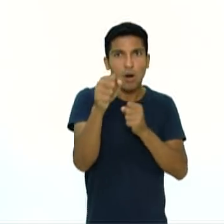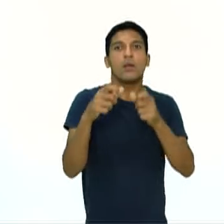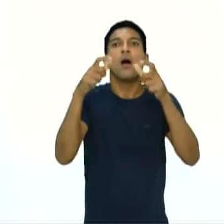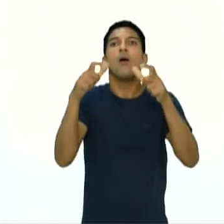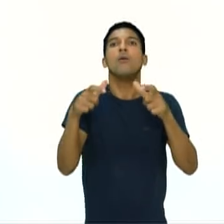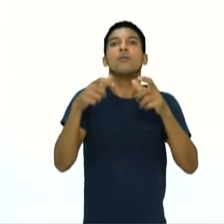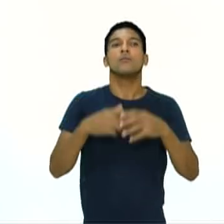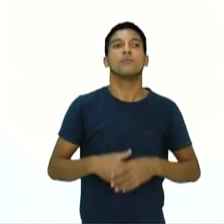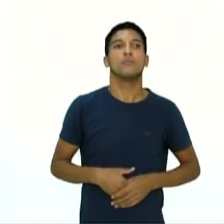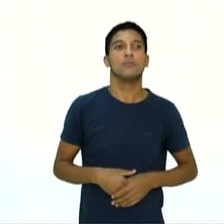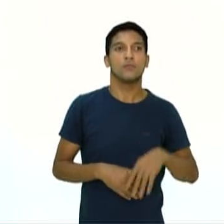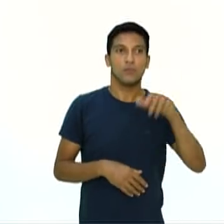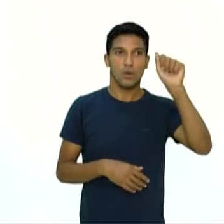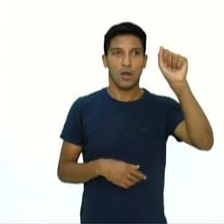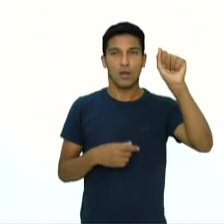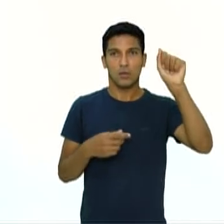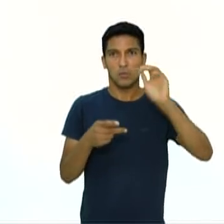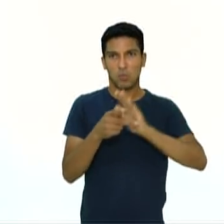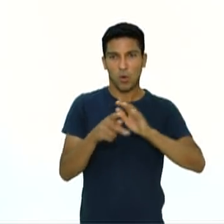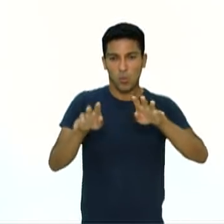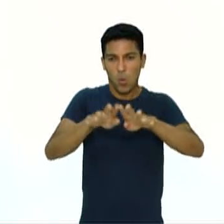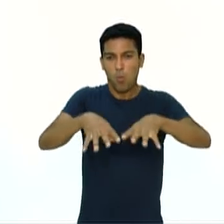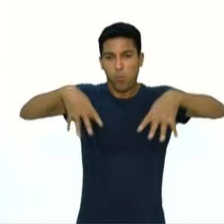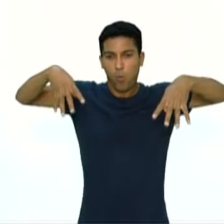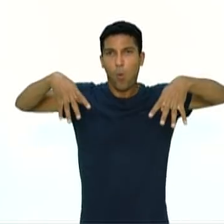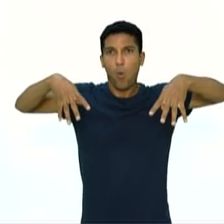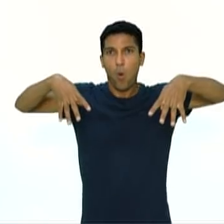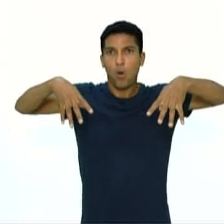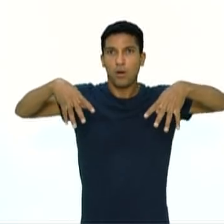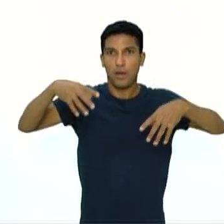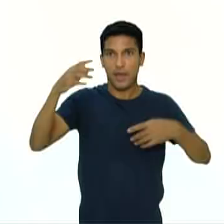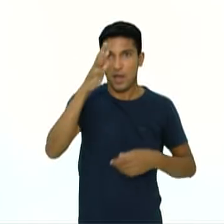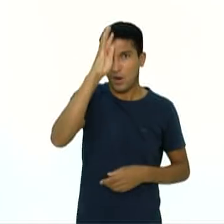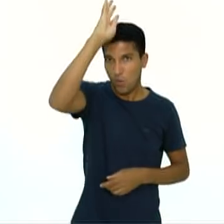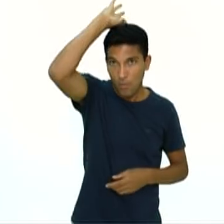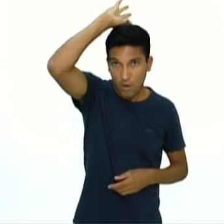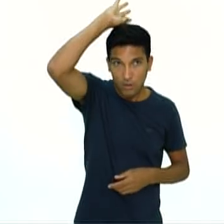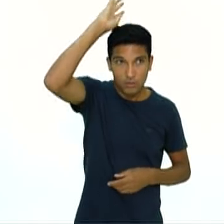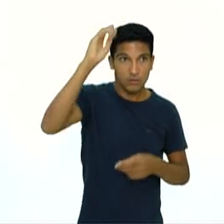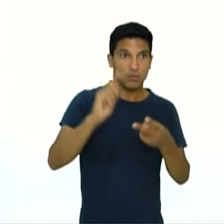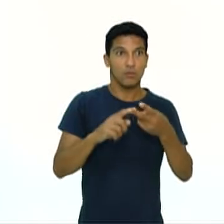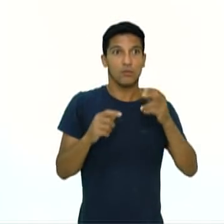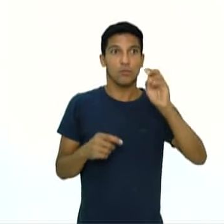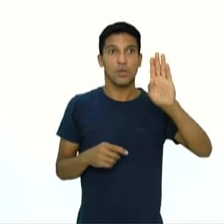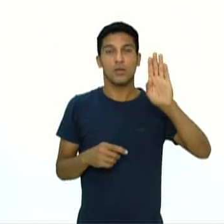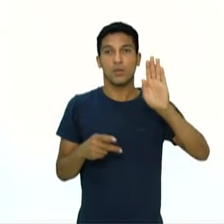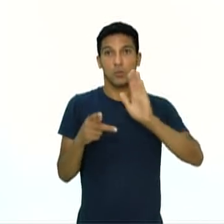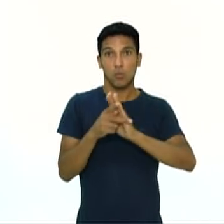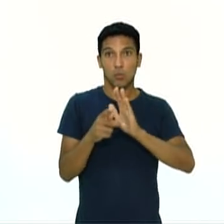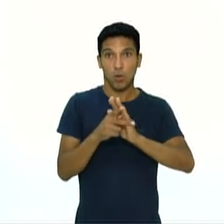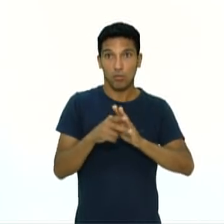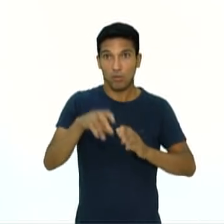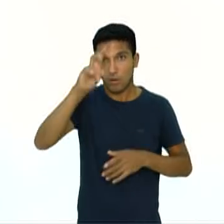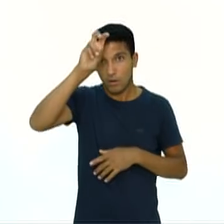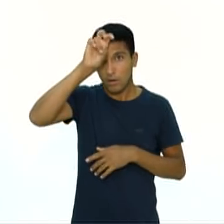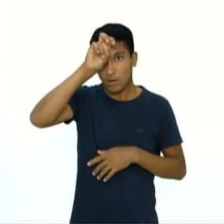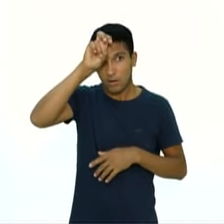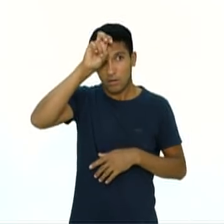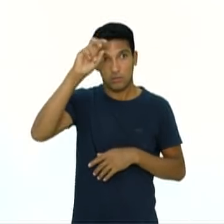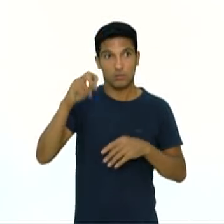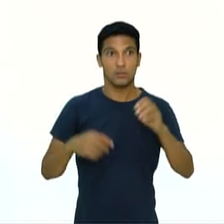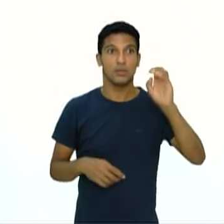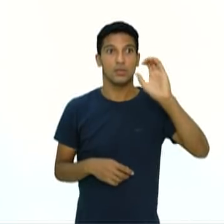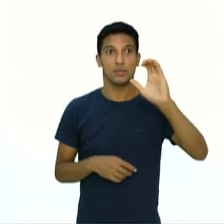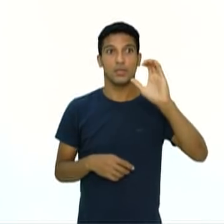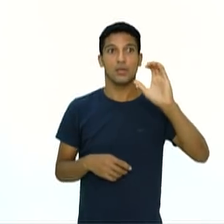nas arenas romanas? Alternativa B, no pugilato grego? Alternativa C, no Japão?